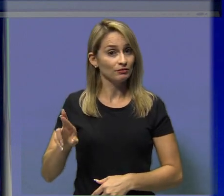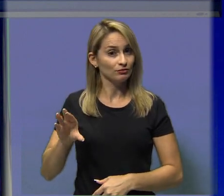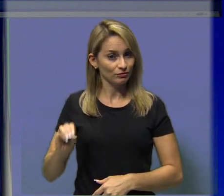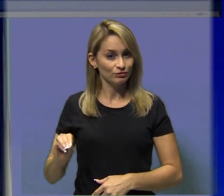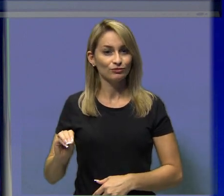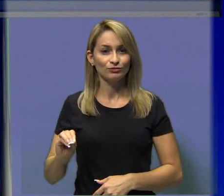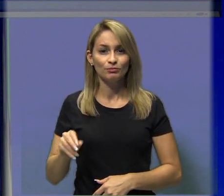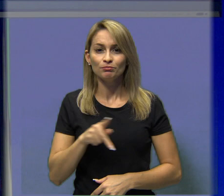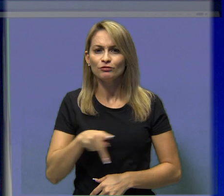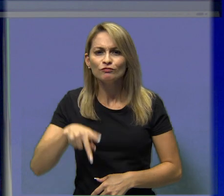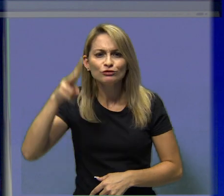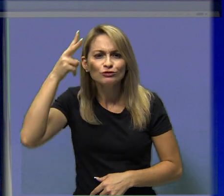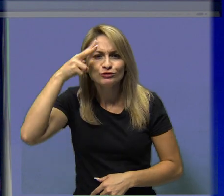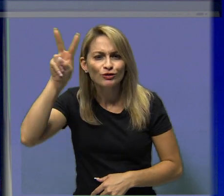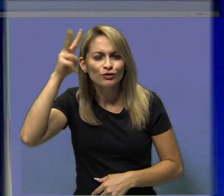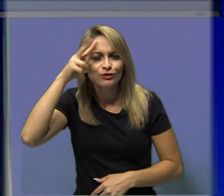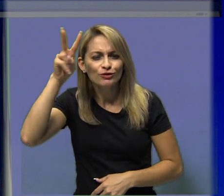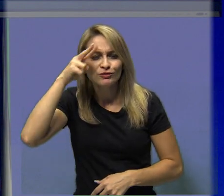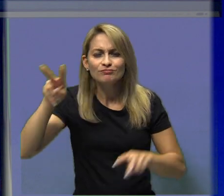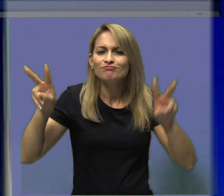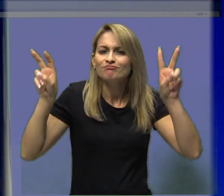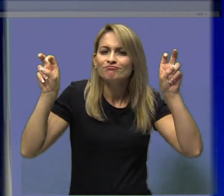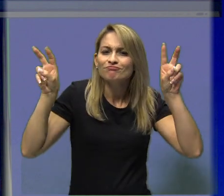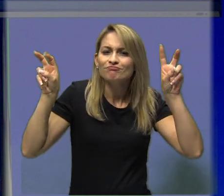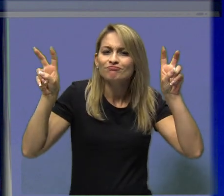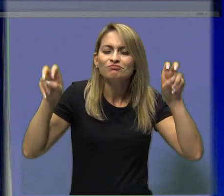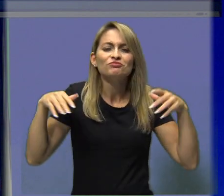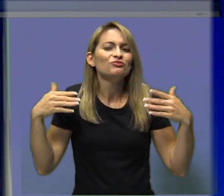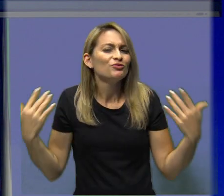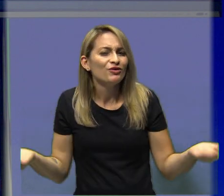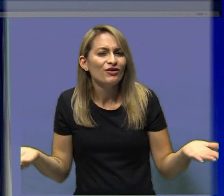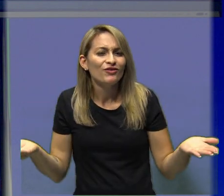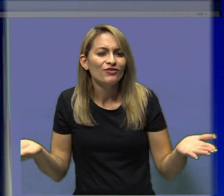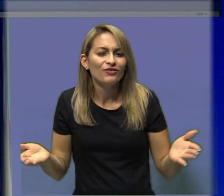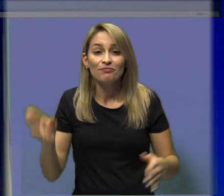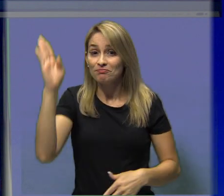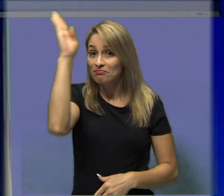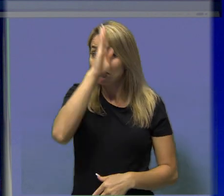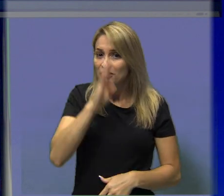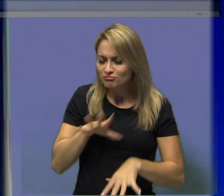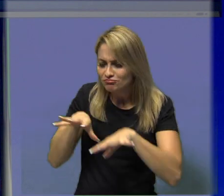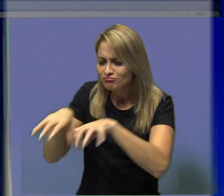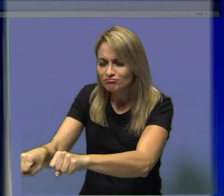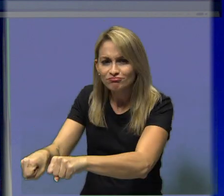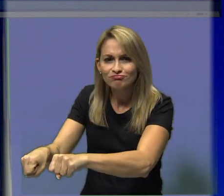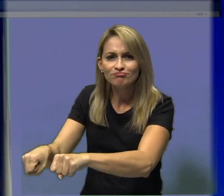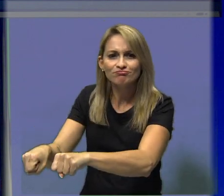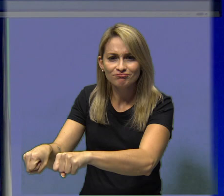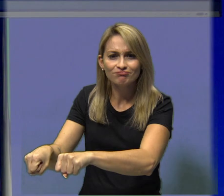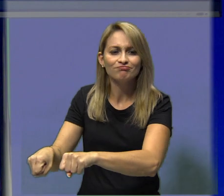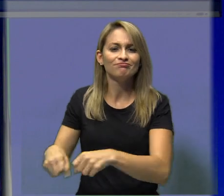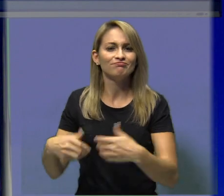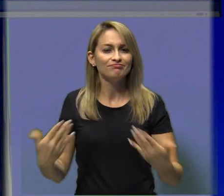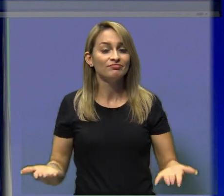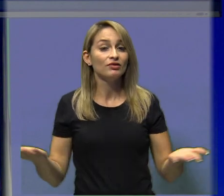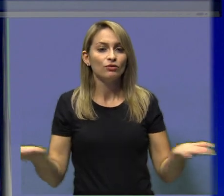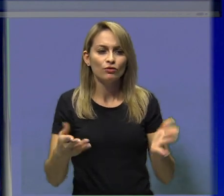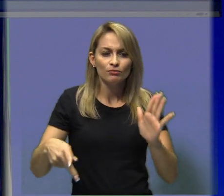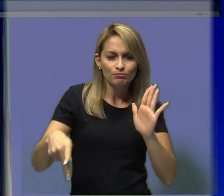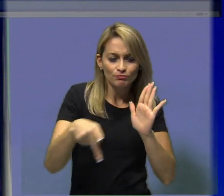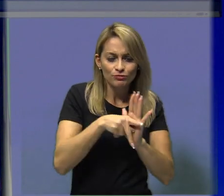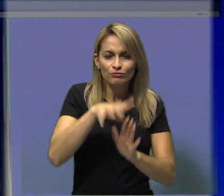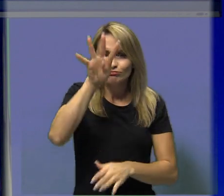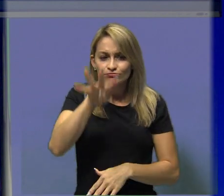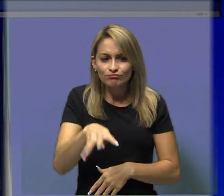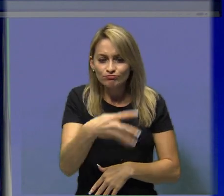Turco, professor de História, e hoje estudaremos sobre o Brasil Colônia. Iremos abordar a partir da